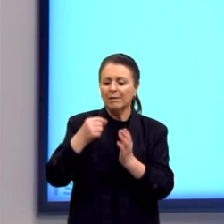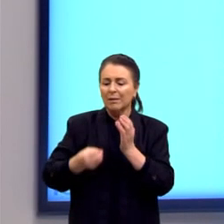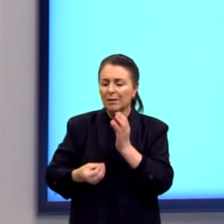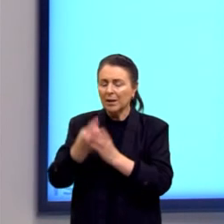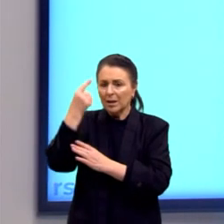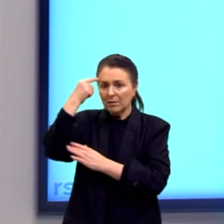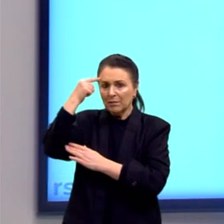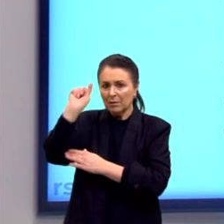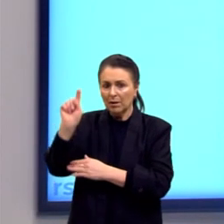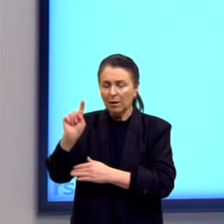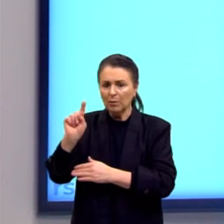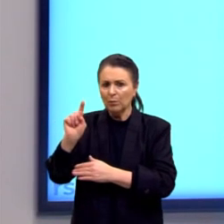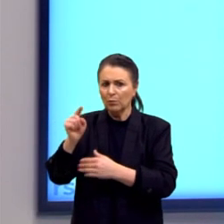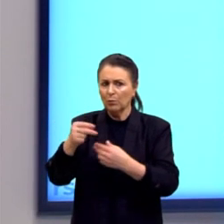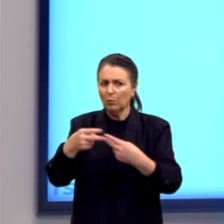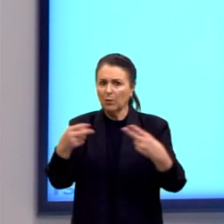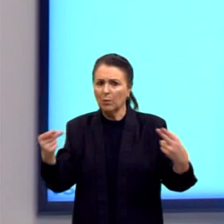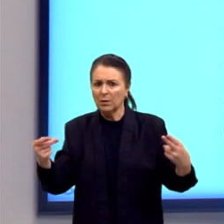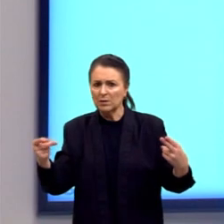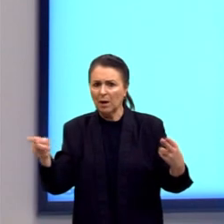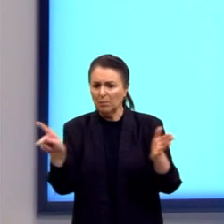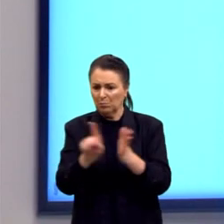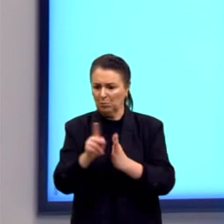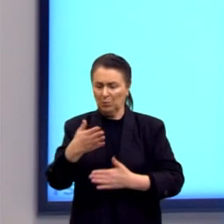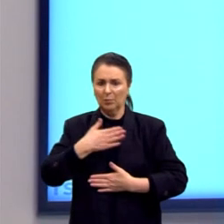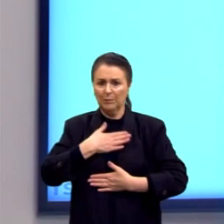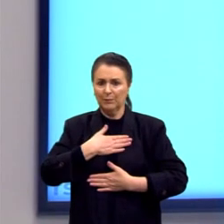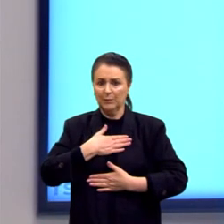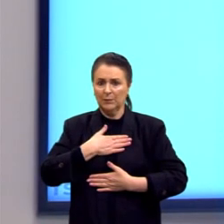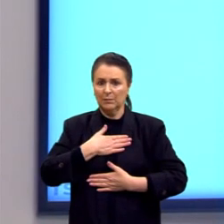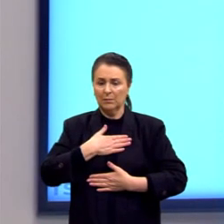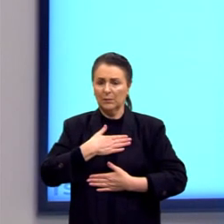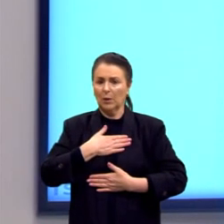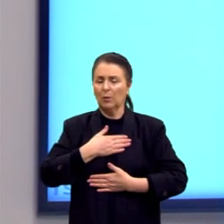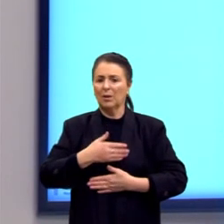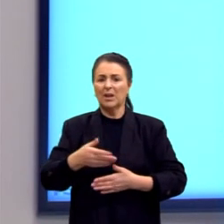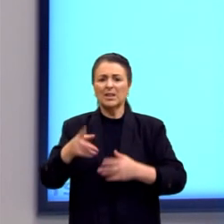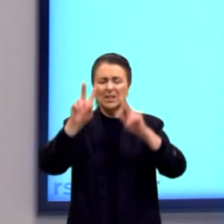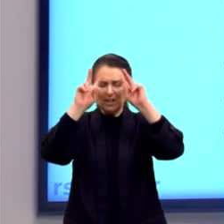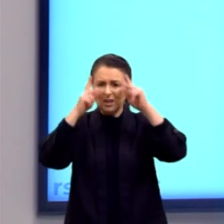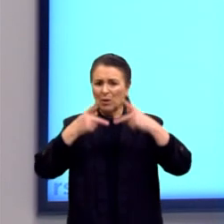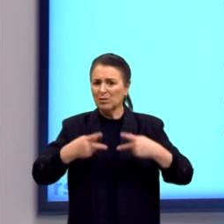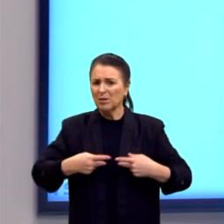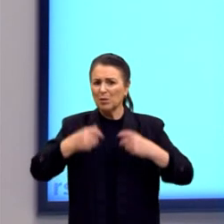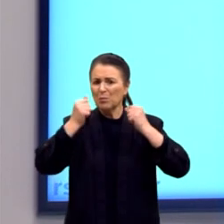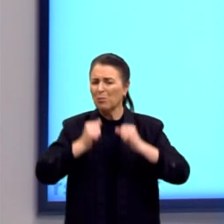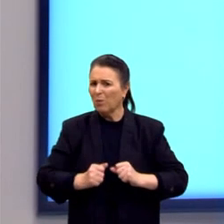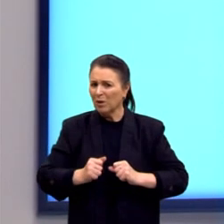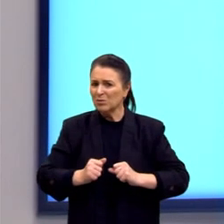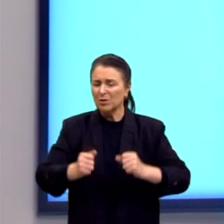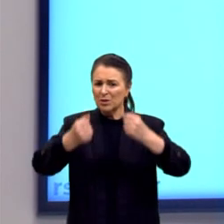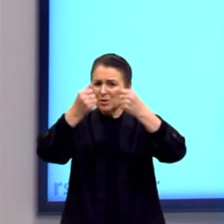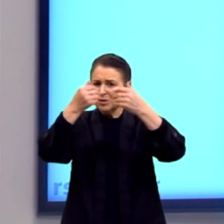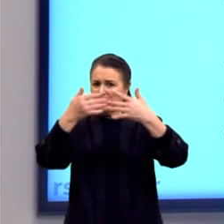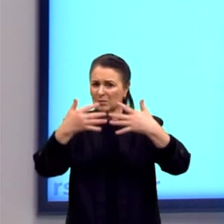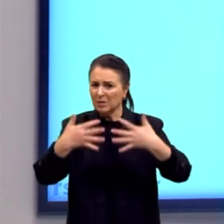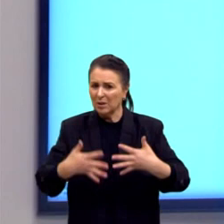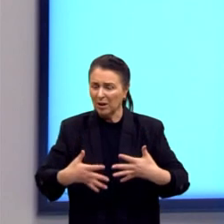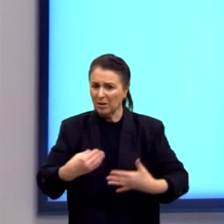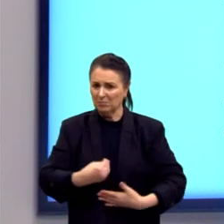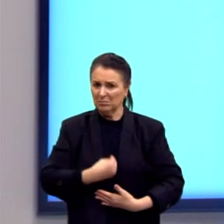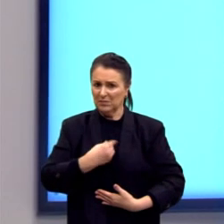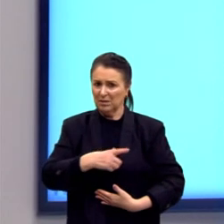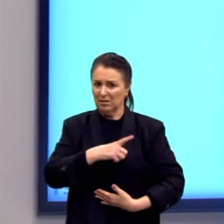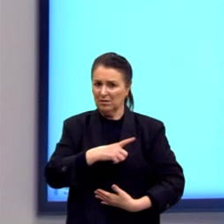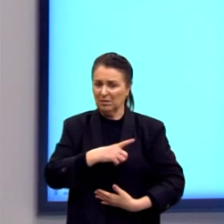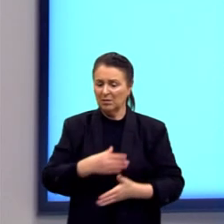causa de si próprio. Ora, nenhum ser necessário pode explicar a existência. A contingência não é uma ilusão,